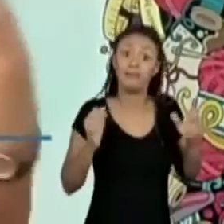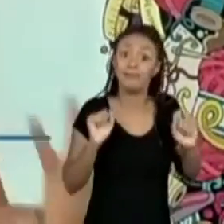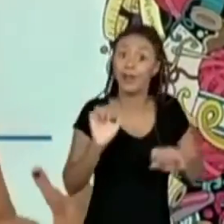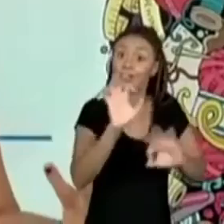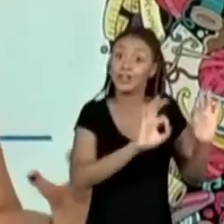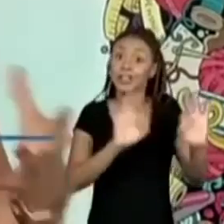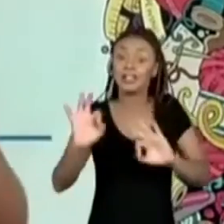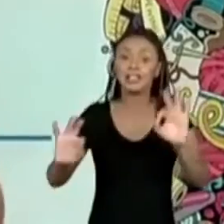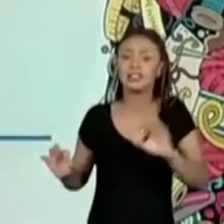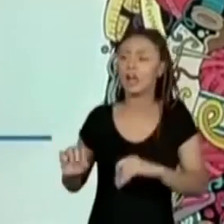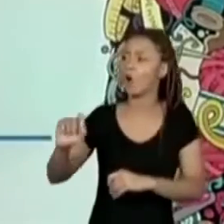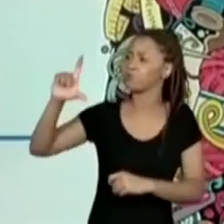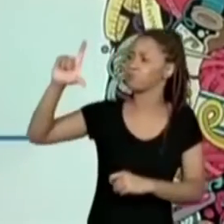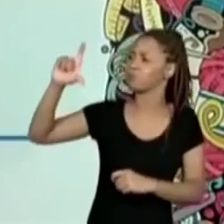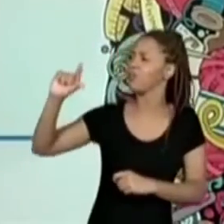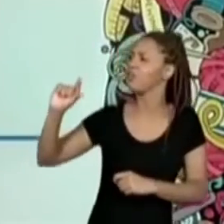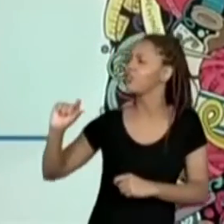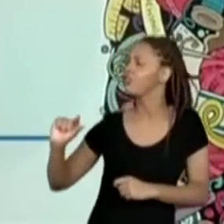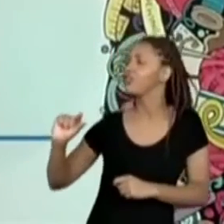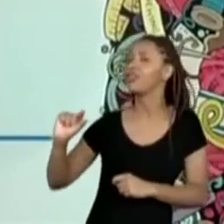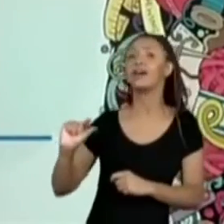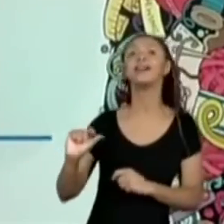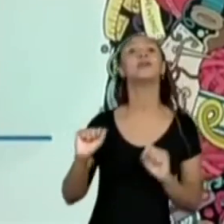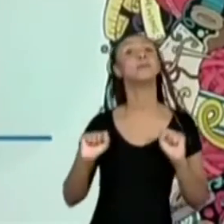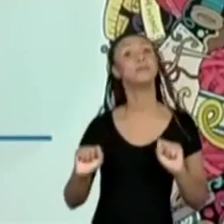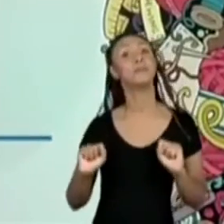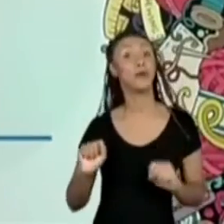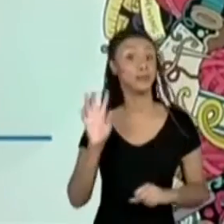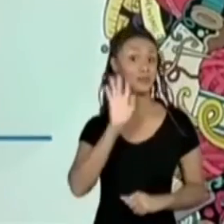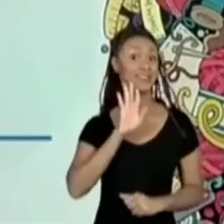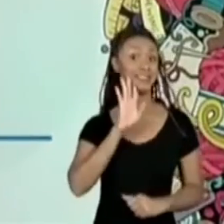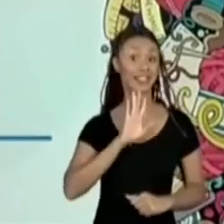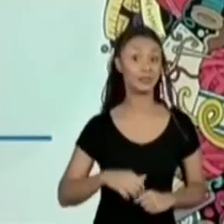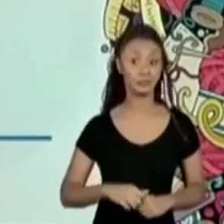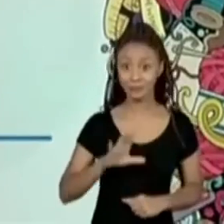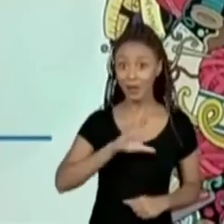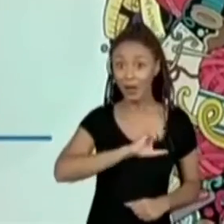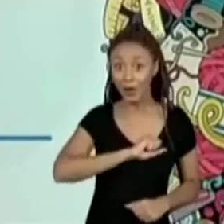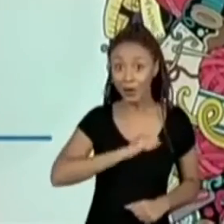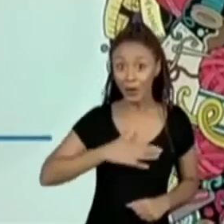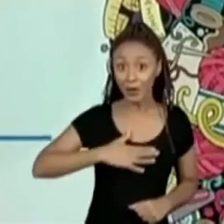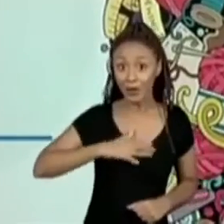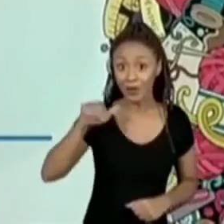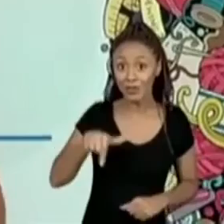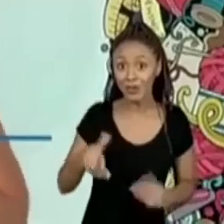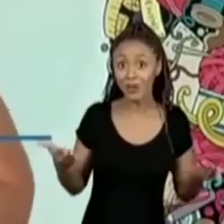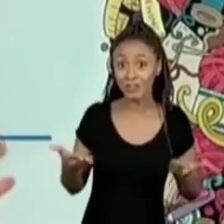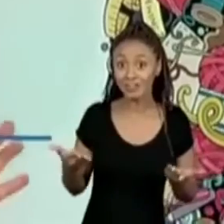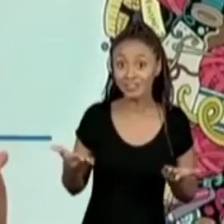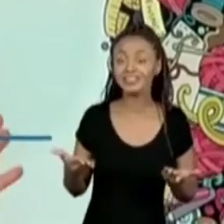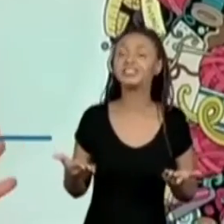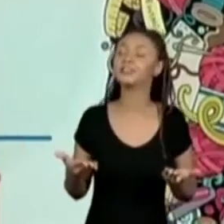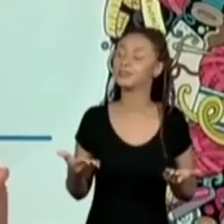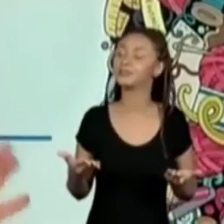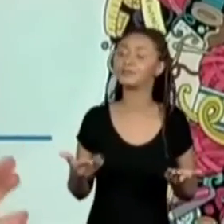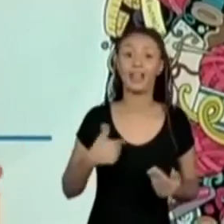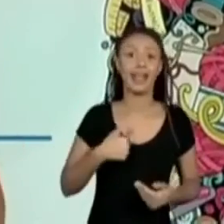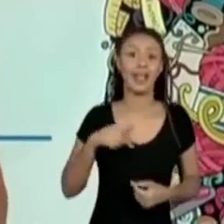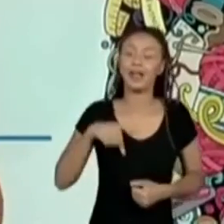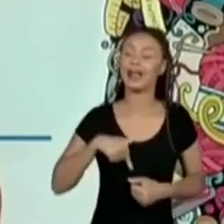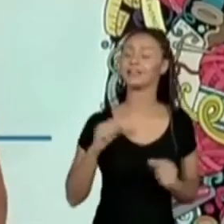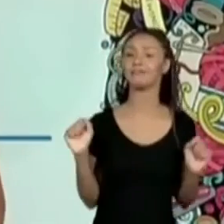né? Pelo mais grosso, pelo mais fino. Muito legal, né? Vocês gostaram da atividade de hoje? Eu